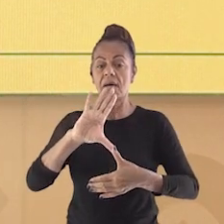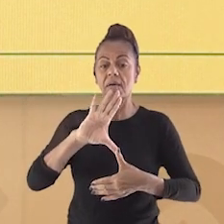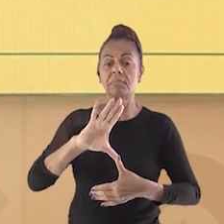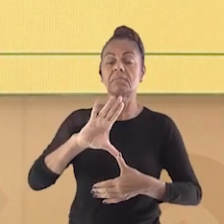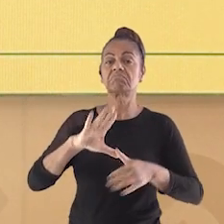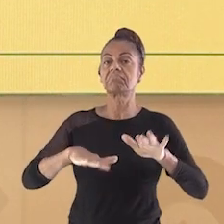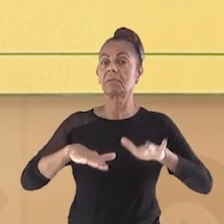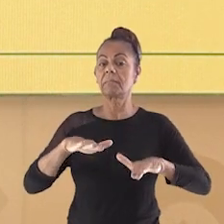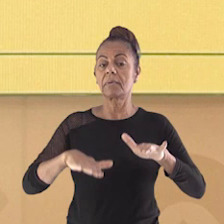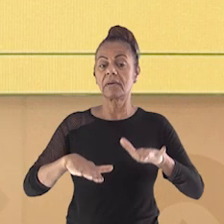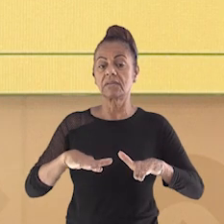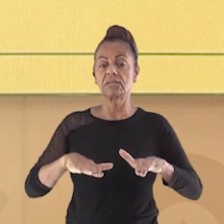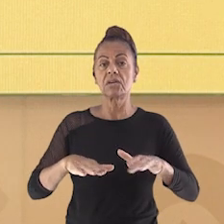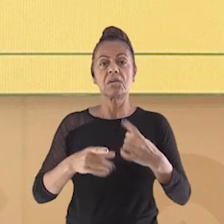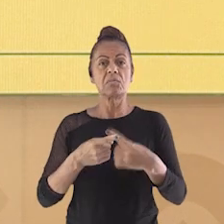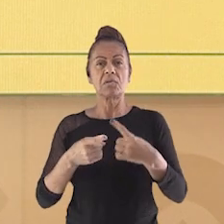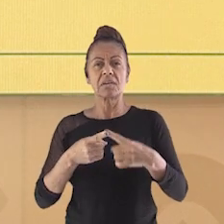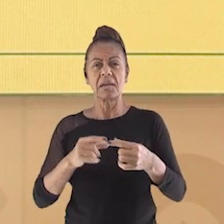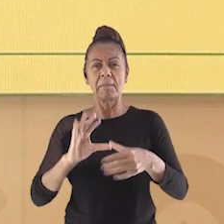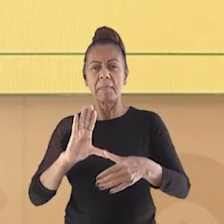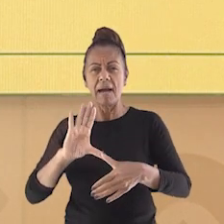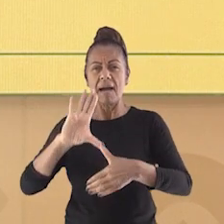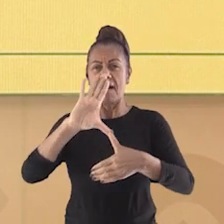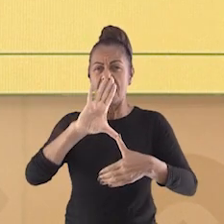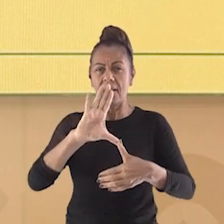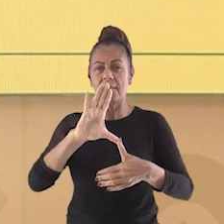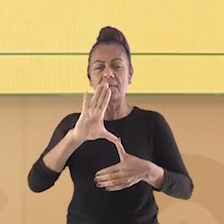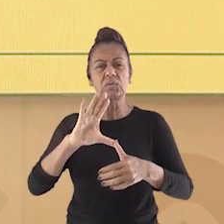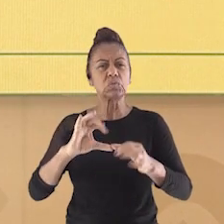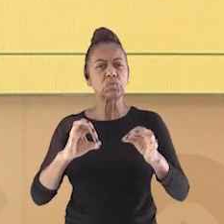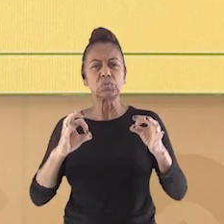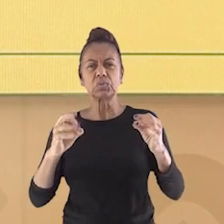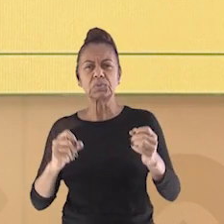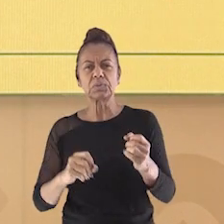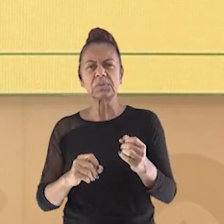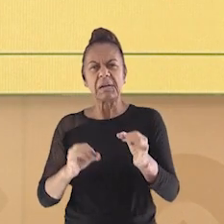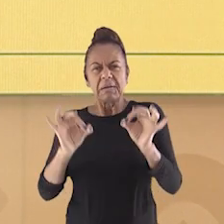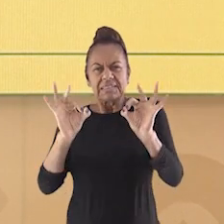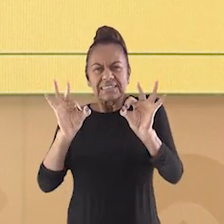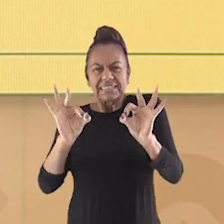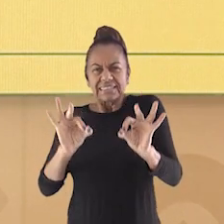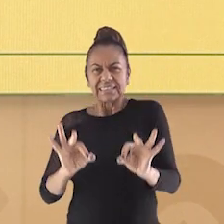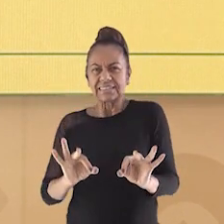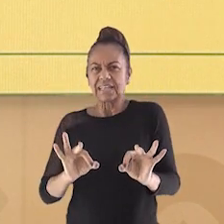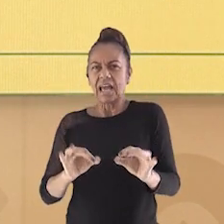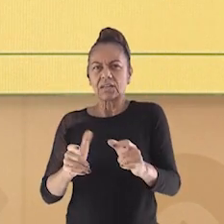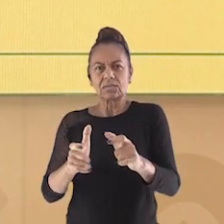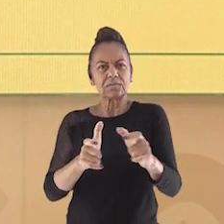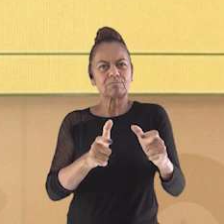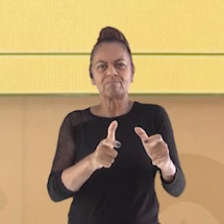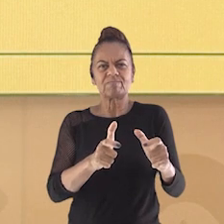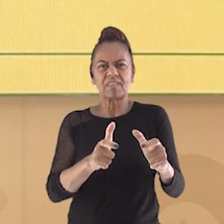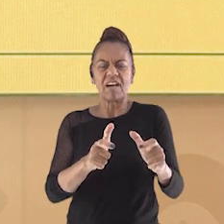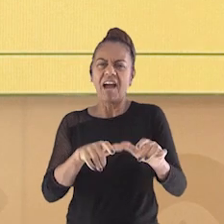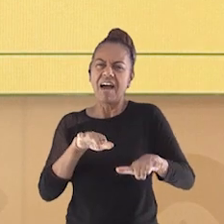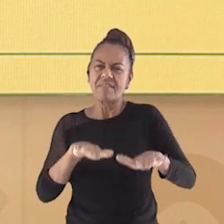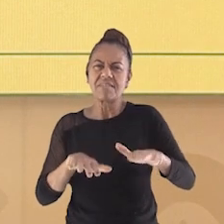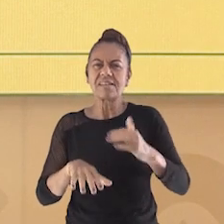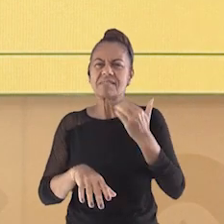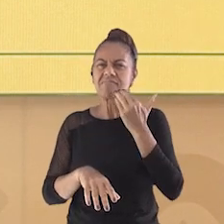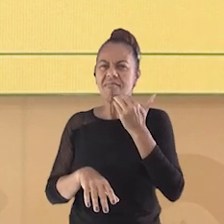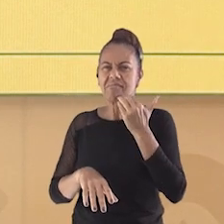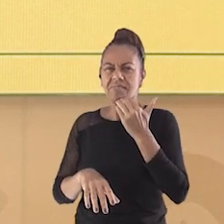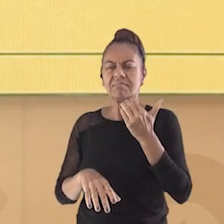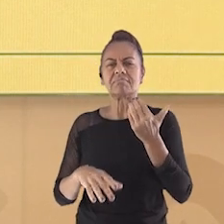formatos e de seus tamanhos. E cabe à pessoa que criou esse mapa escolher uma projeção que melhor